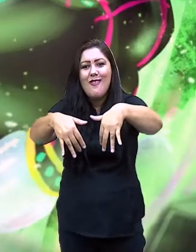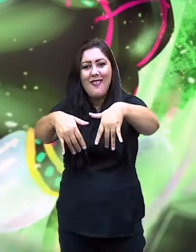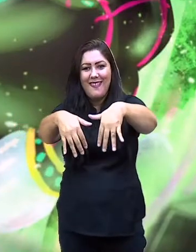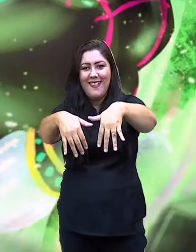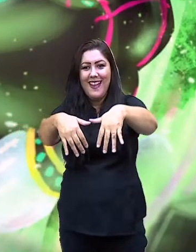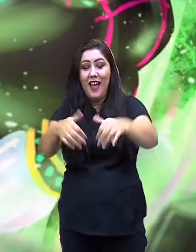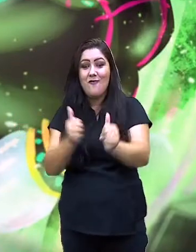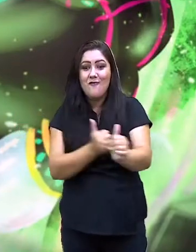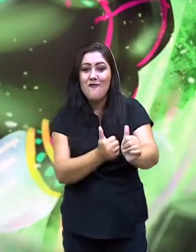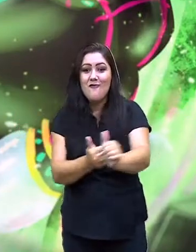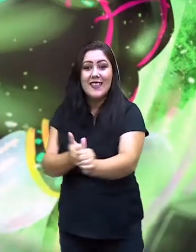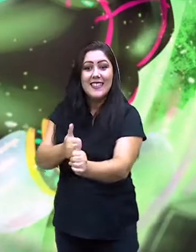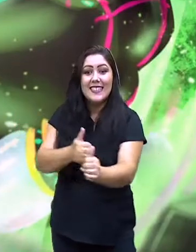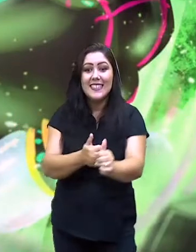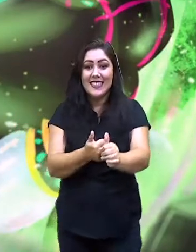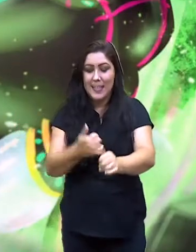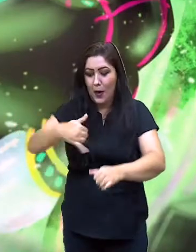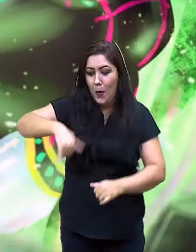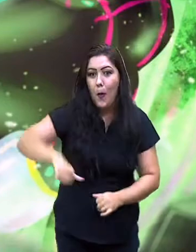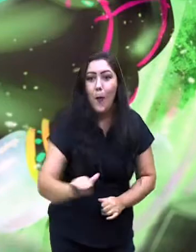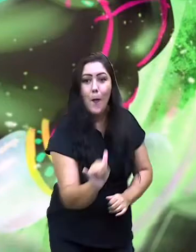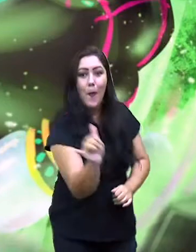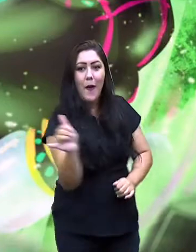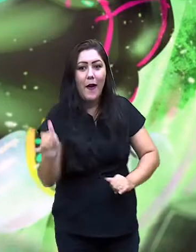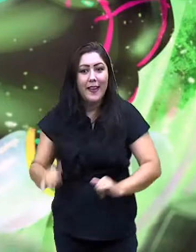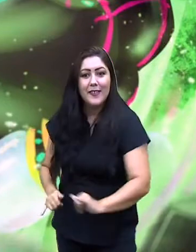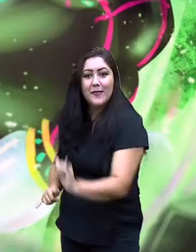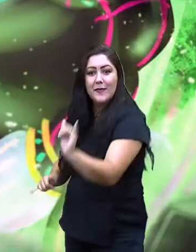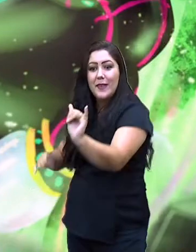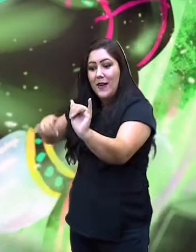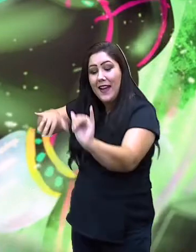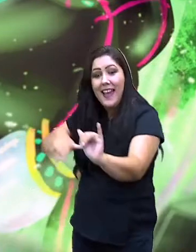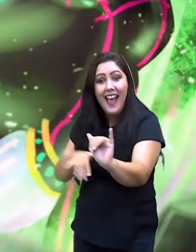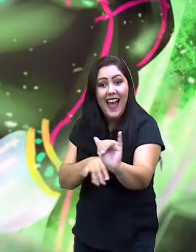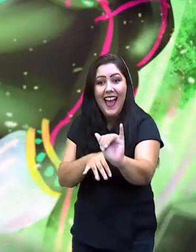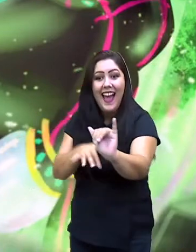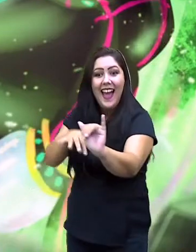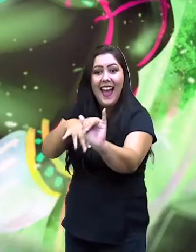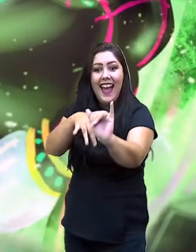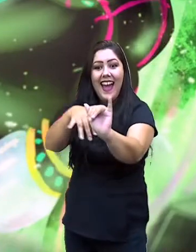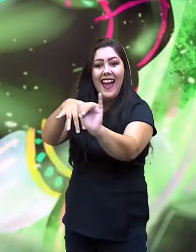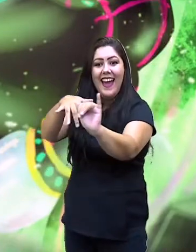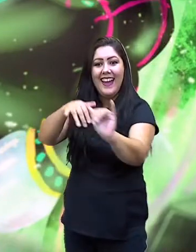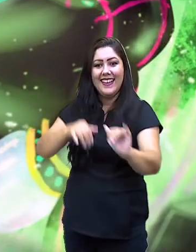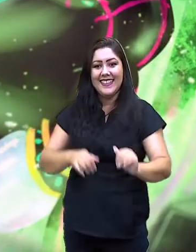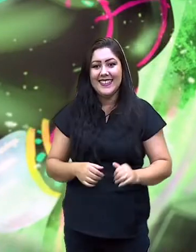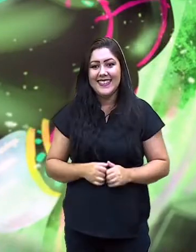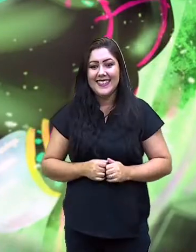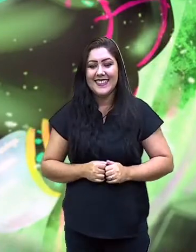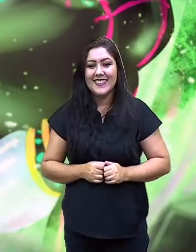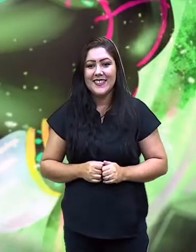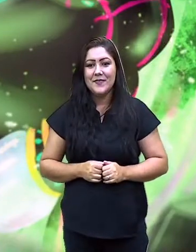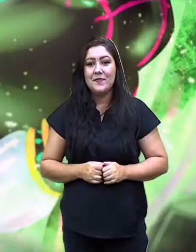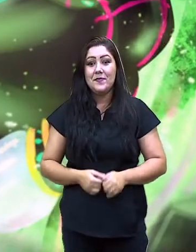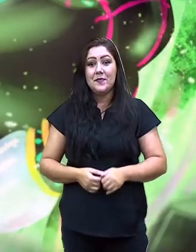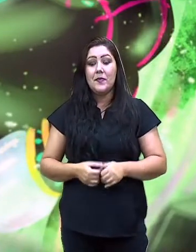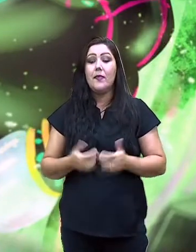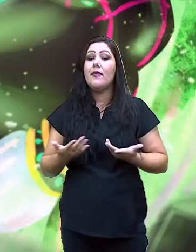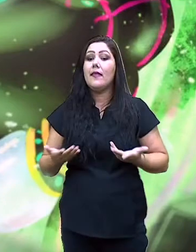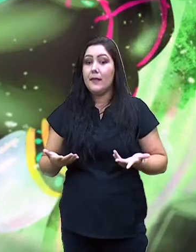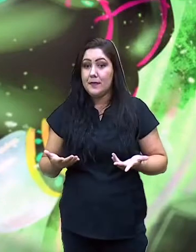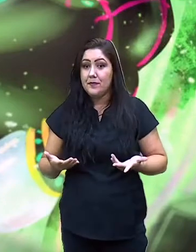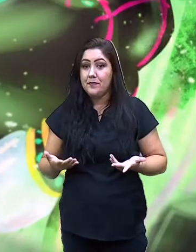pessoas os bois não as pessoas os bois e com o tema de que a pessoa